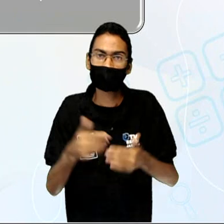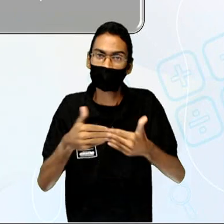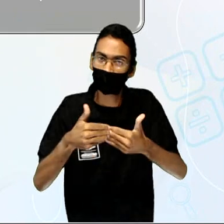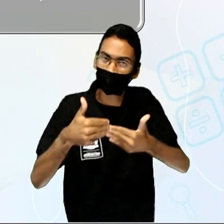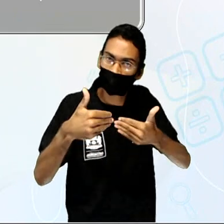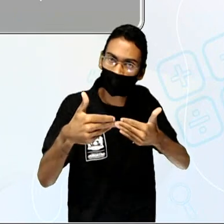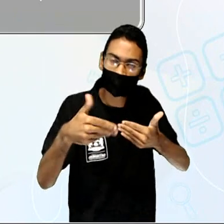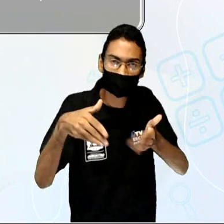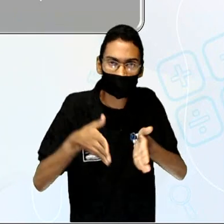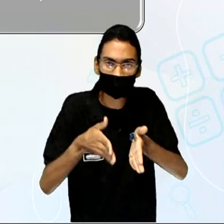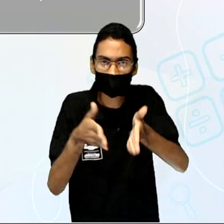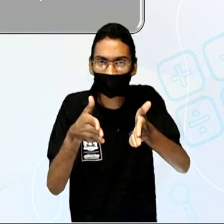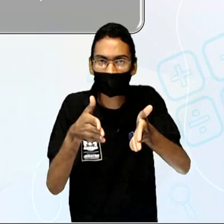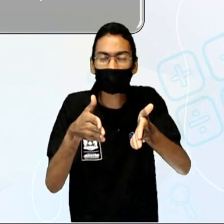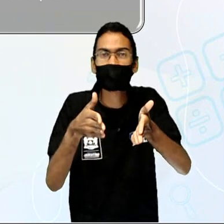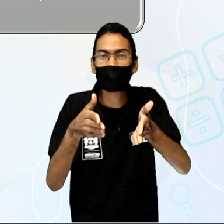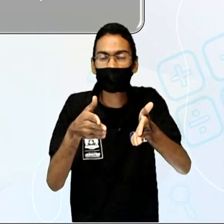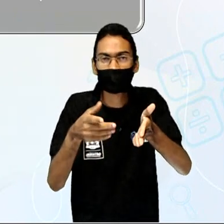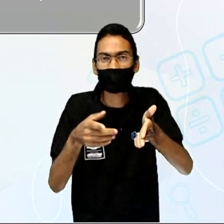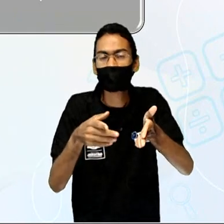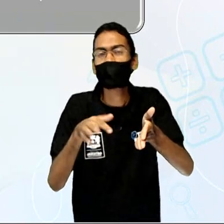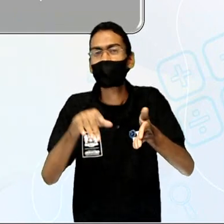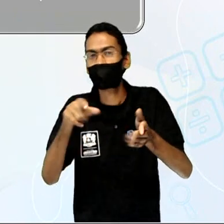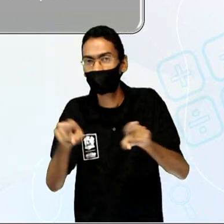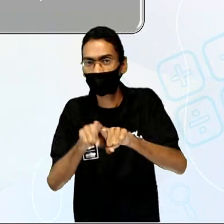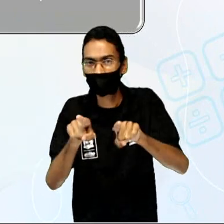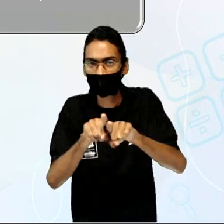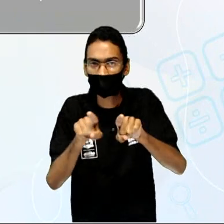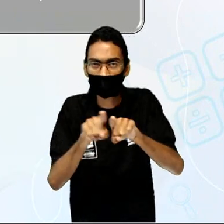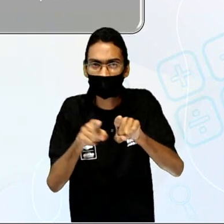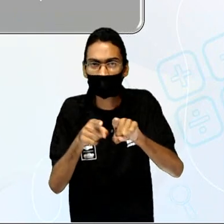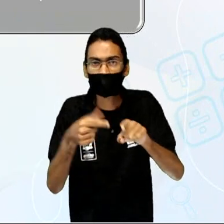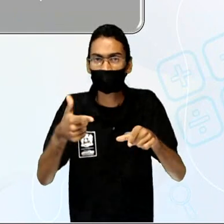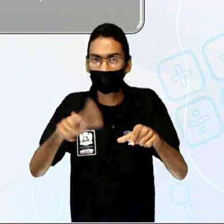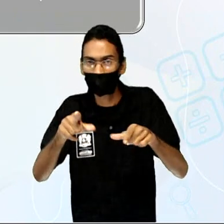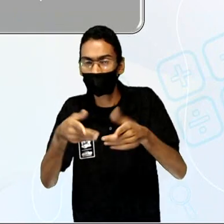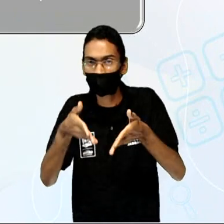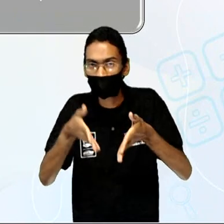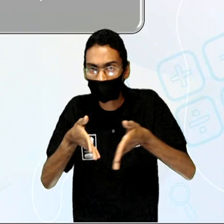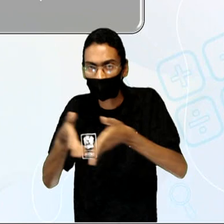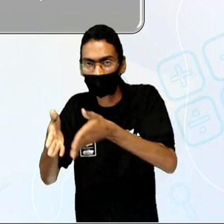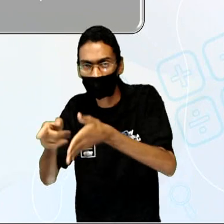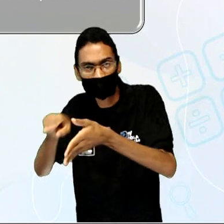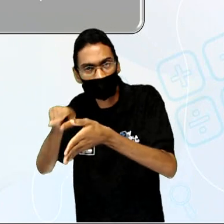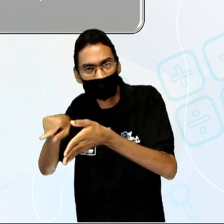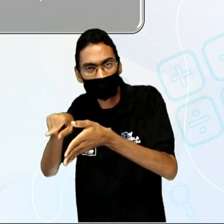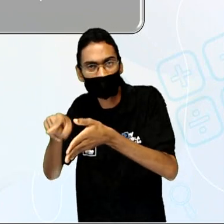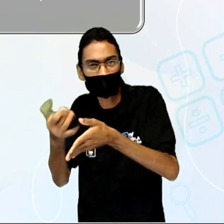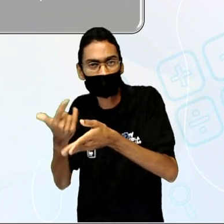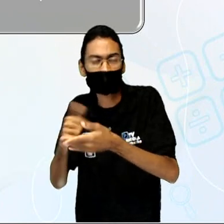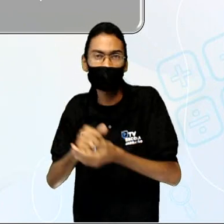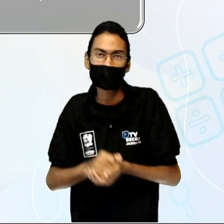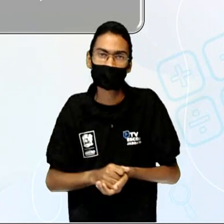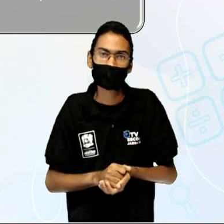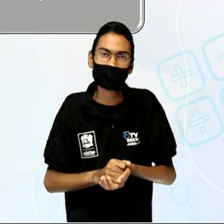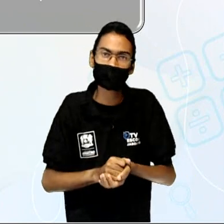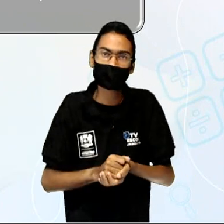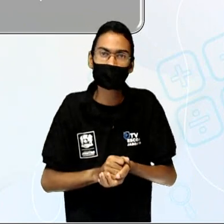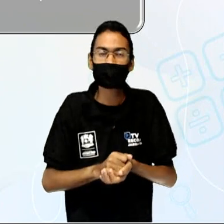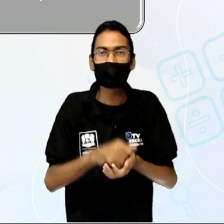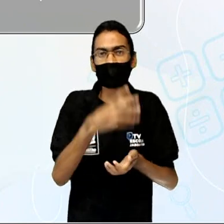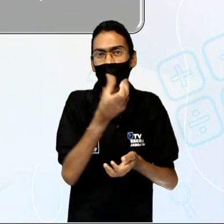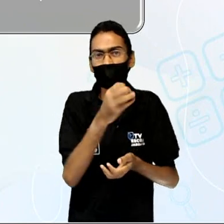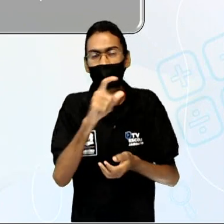planície russa e desemboca no Mar Cáspio. Tem 3.701 quilômetros de comprimento e é o rio